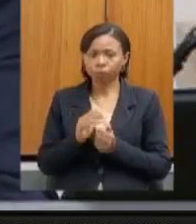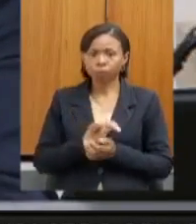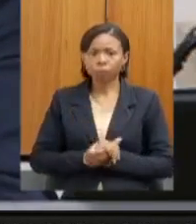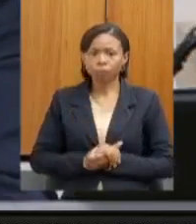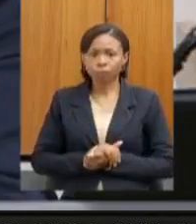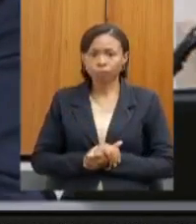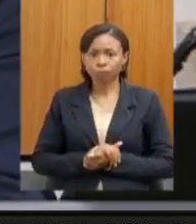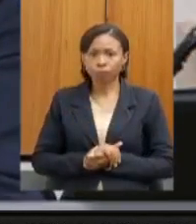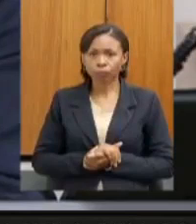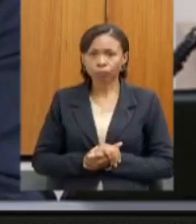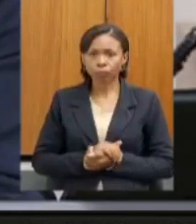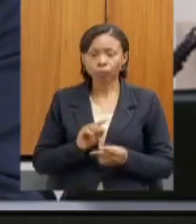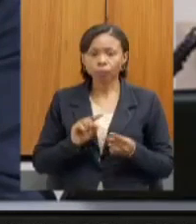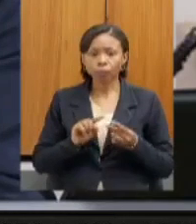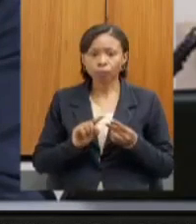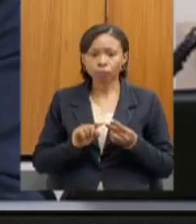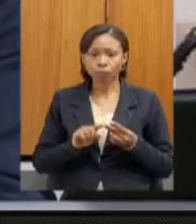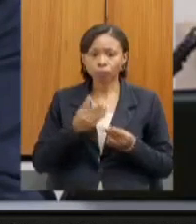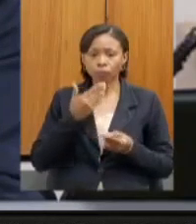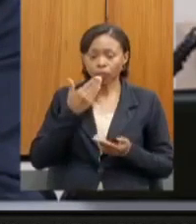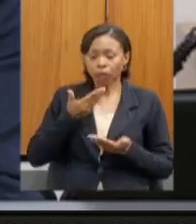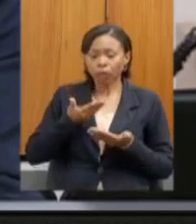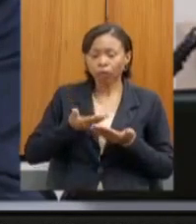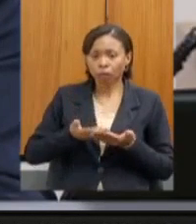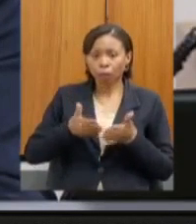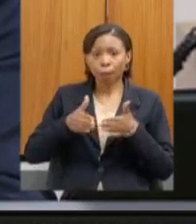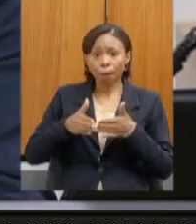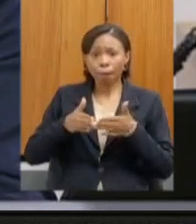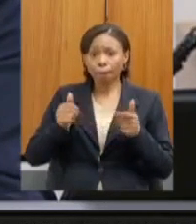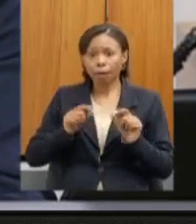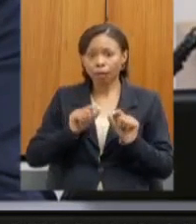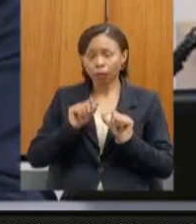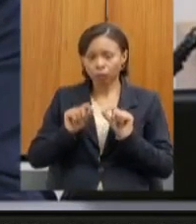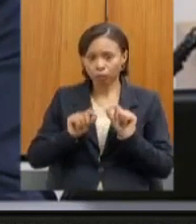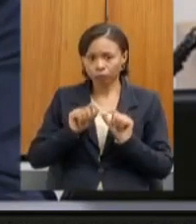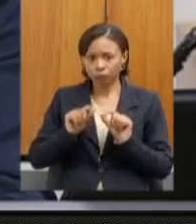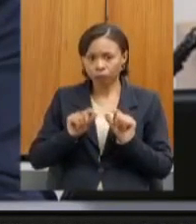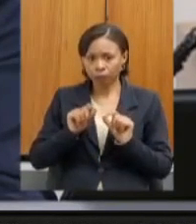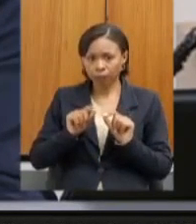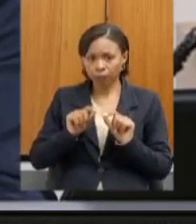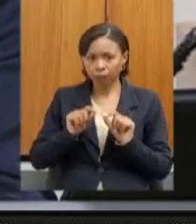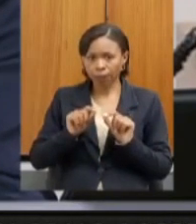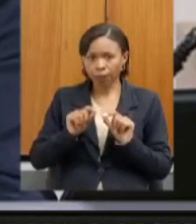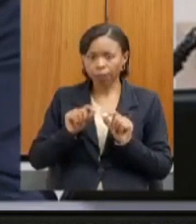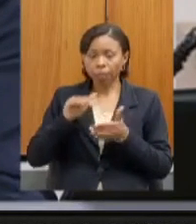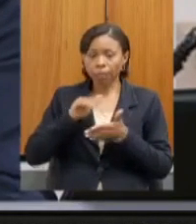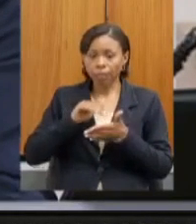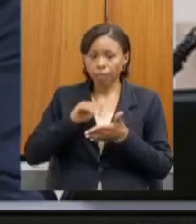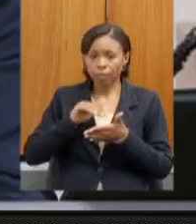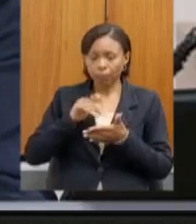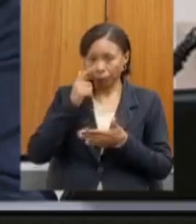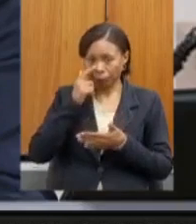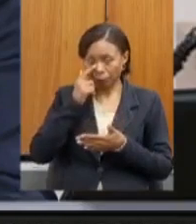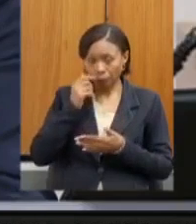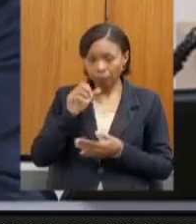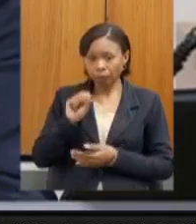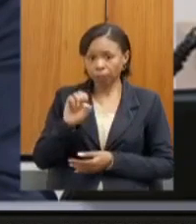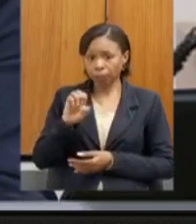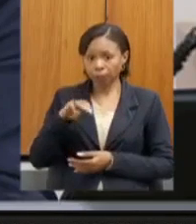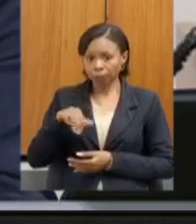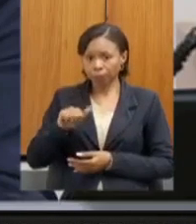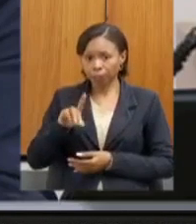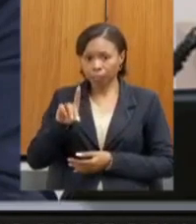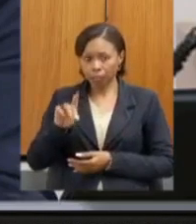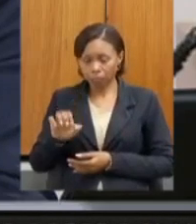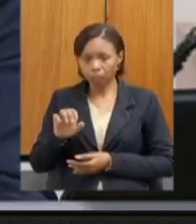Requerimento do deputado Carlos Pimenta, requer que seja encaminhada à Secretaria de Estado de Meio Ambiente e Desenvolvimento Sustentável, pedindo